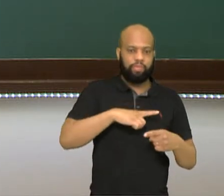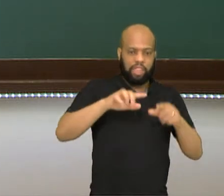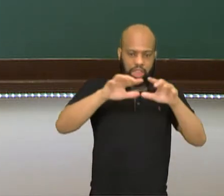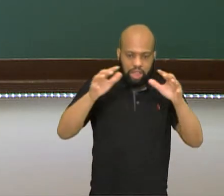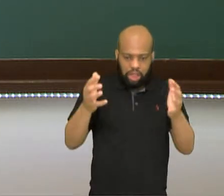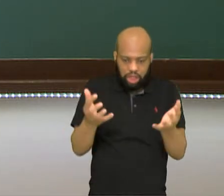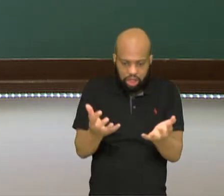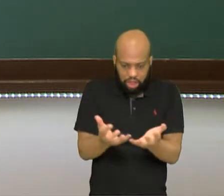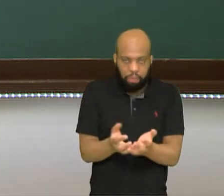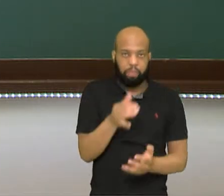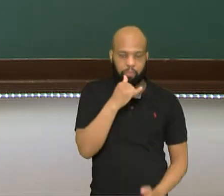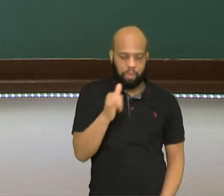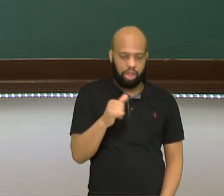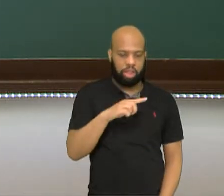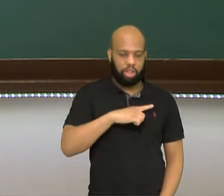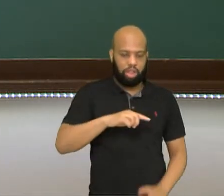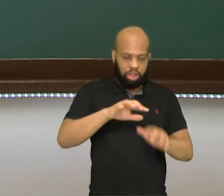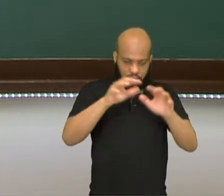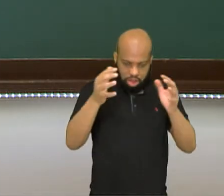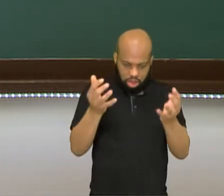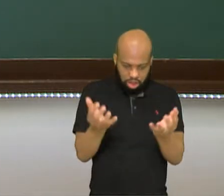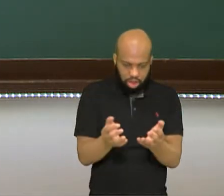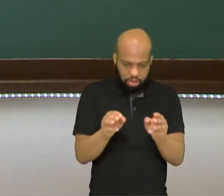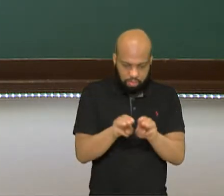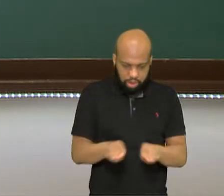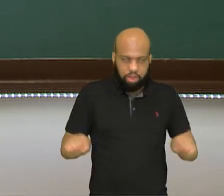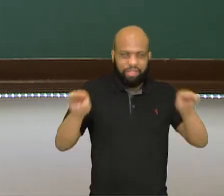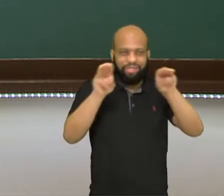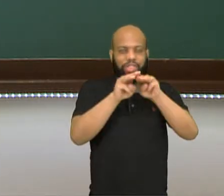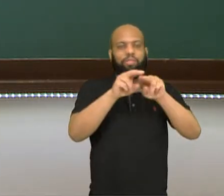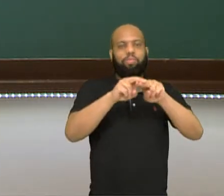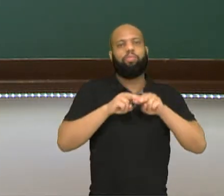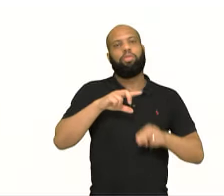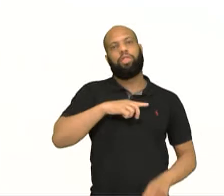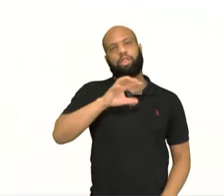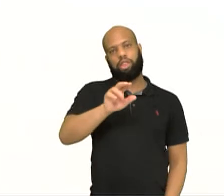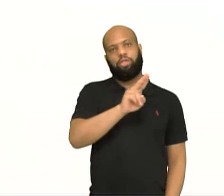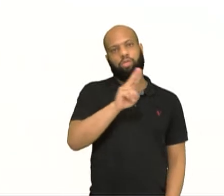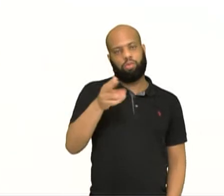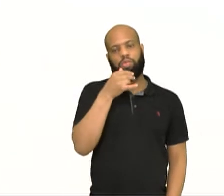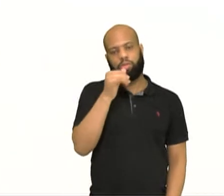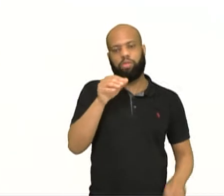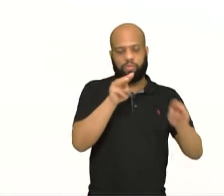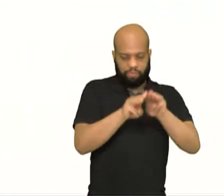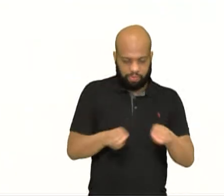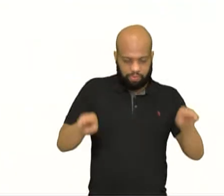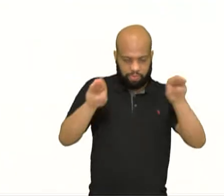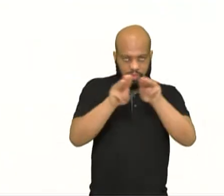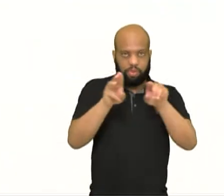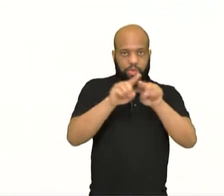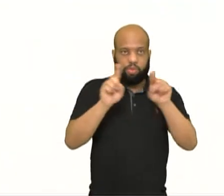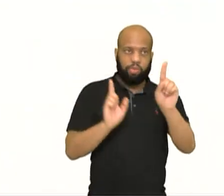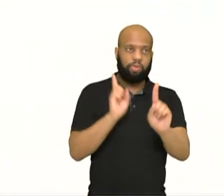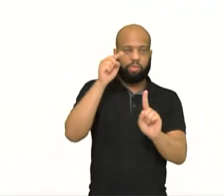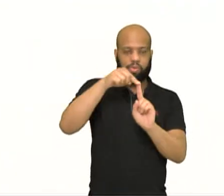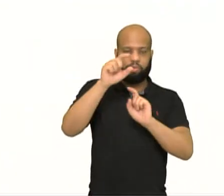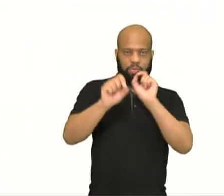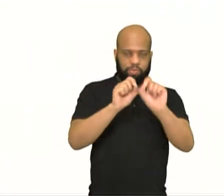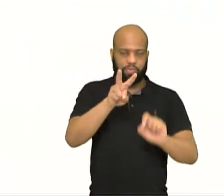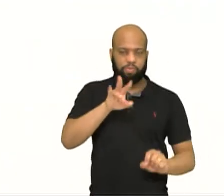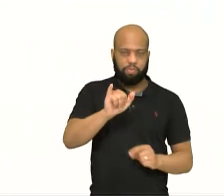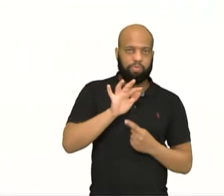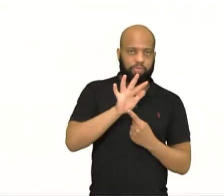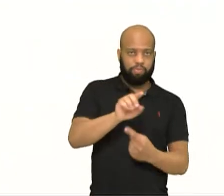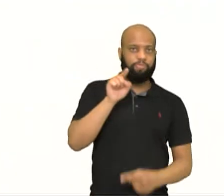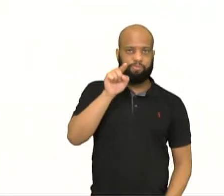magnético. Por isso, o nome eletromagnética. Mas é claro, o objetivo central é mostrar